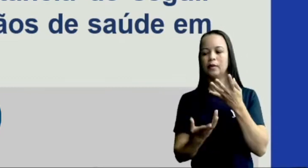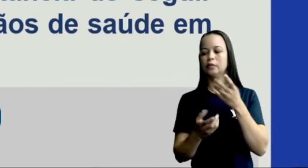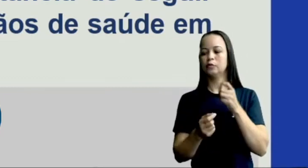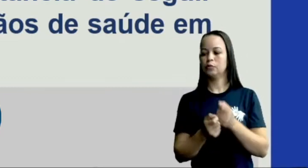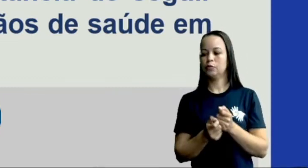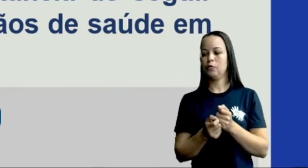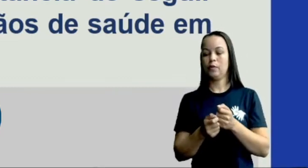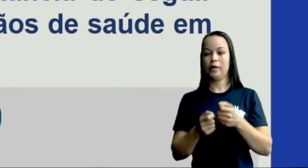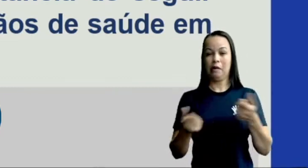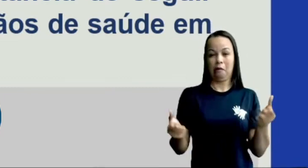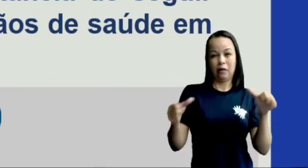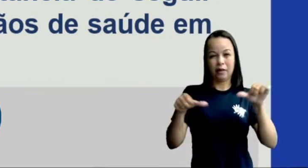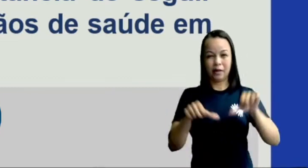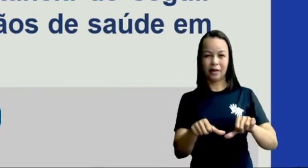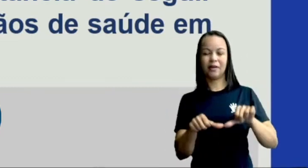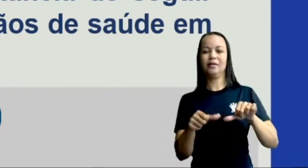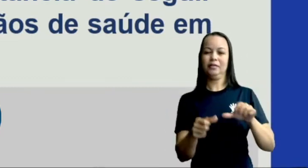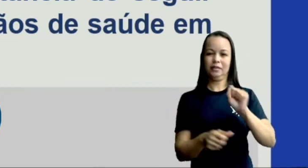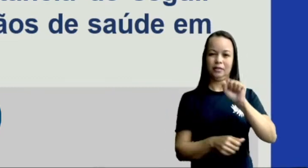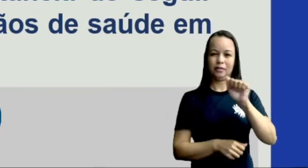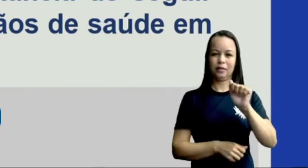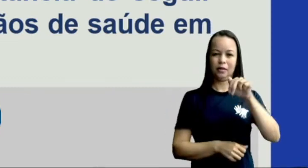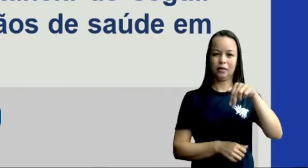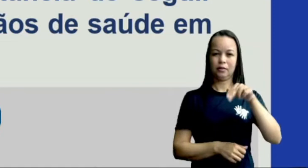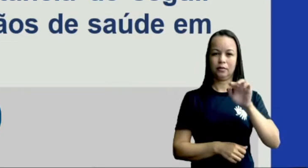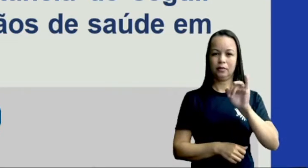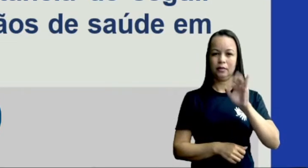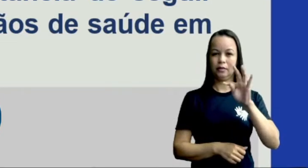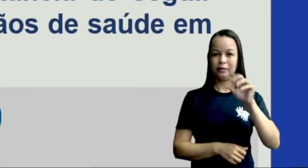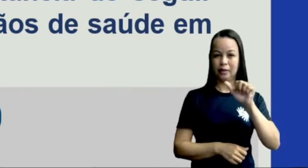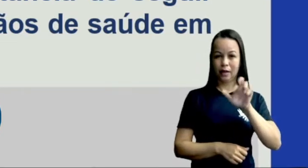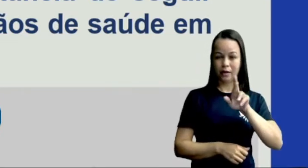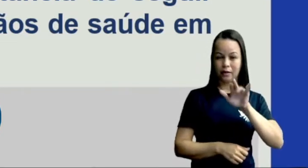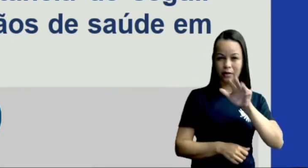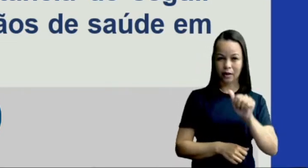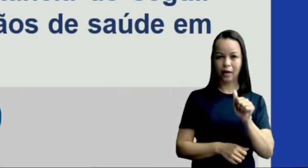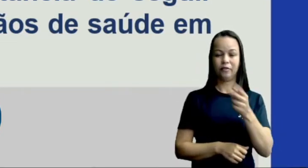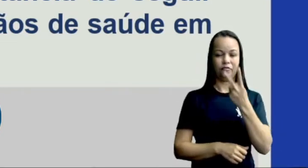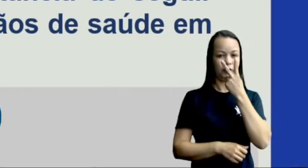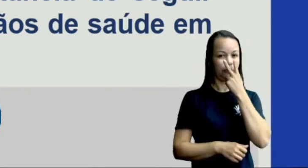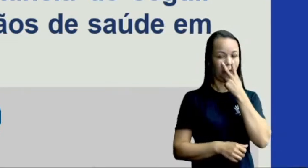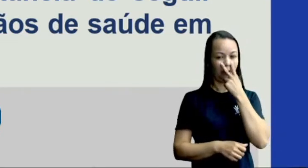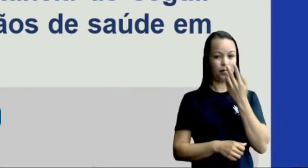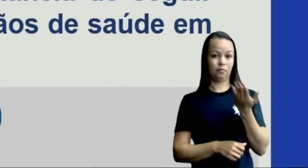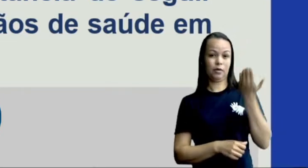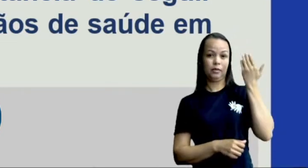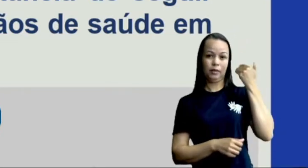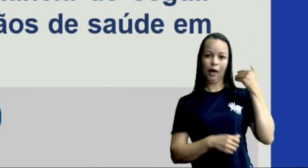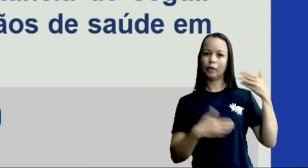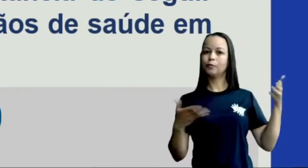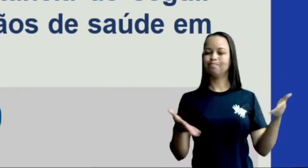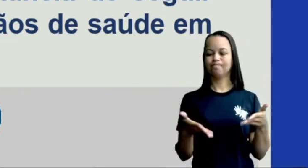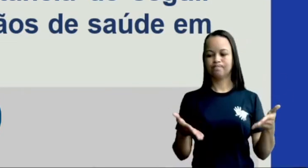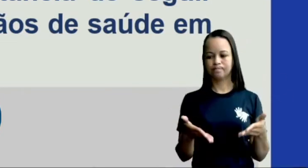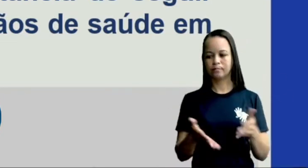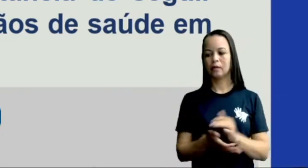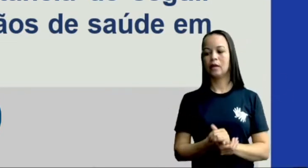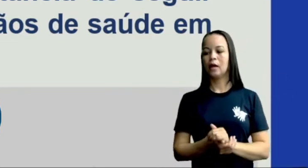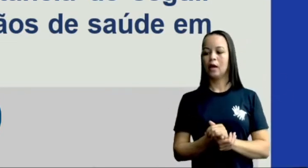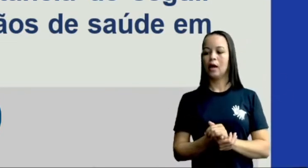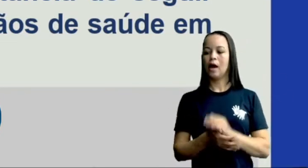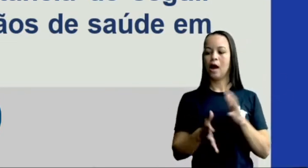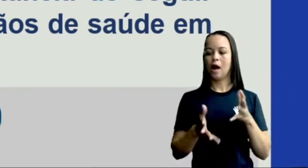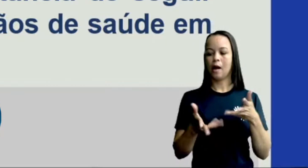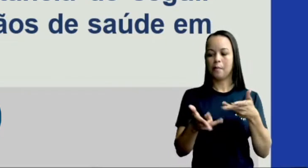Vitória de Santantão, passado e presente. A habilidade, reconhecer a importância de seguir